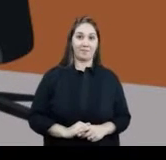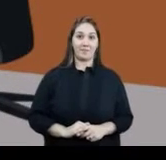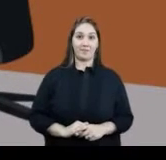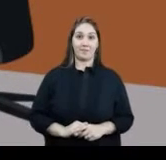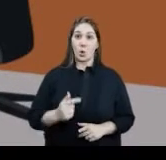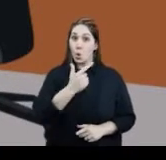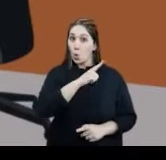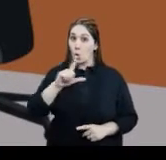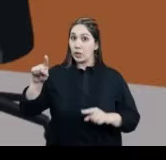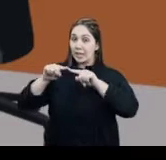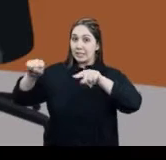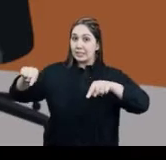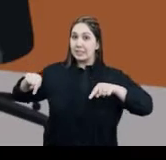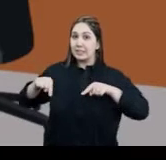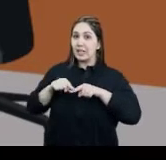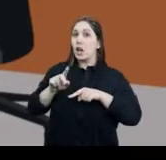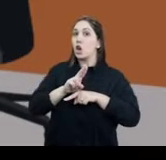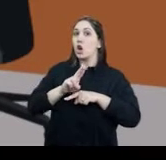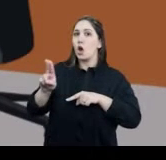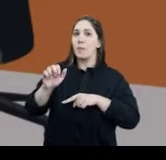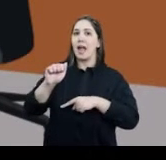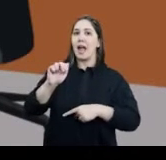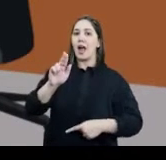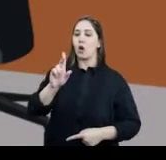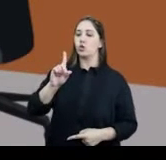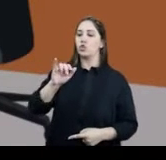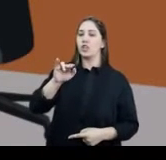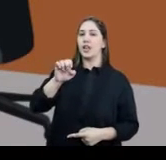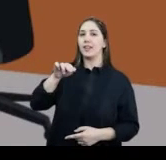Essa outra sala é chamada de sala de